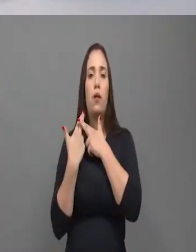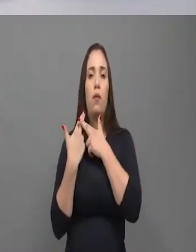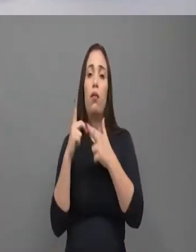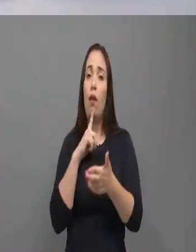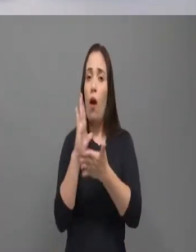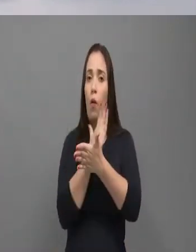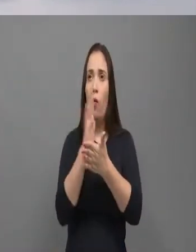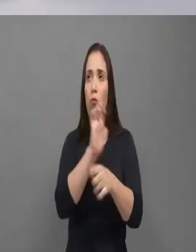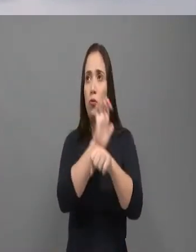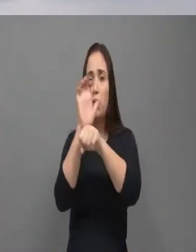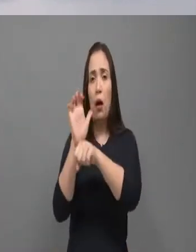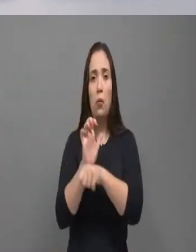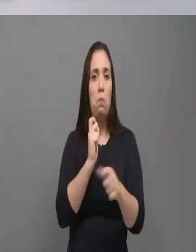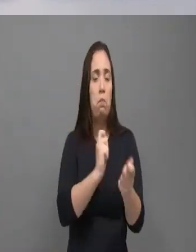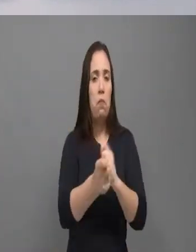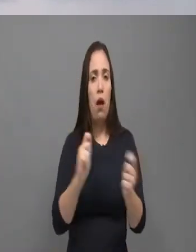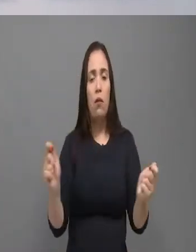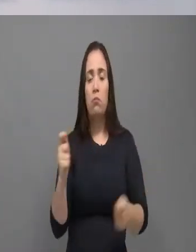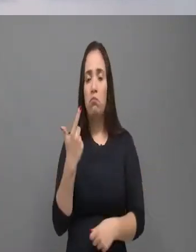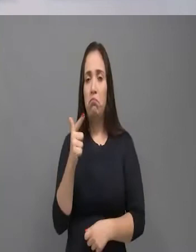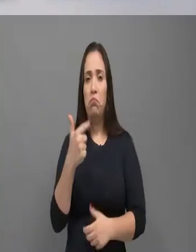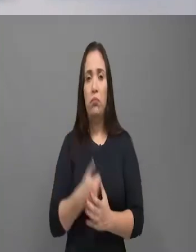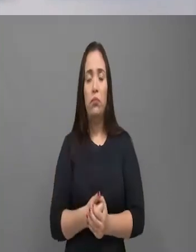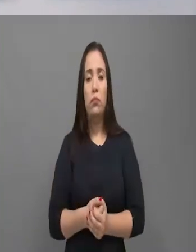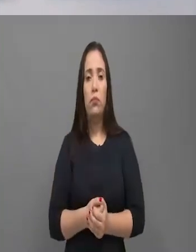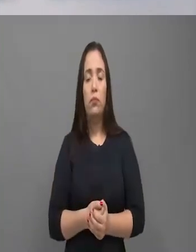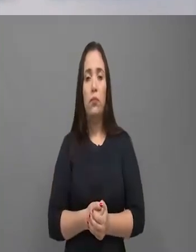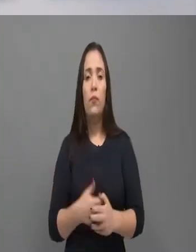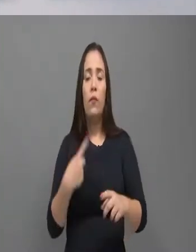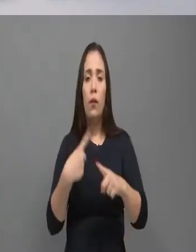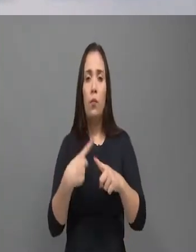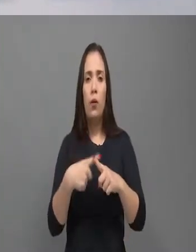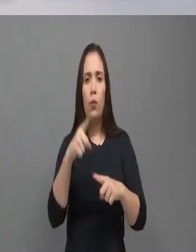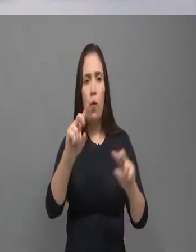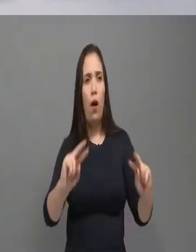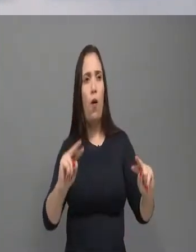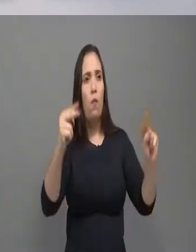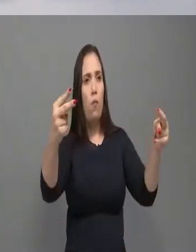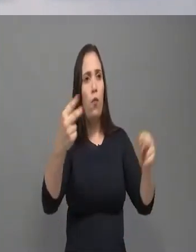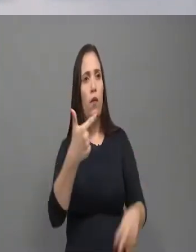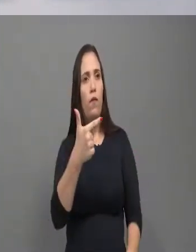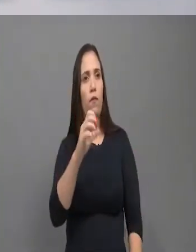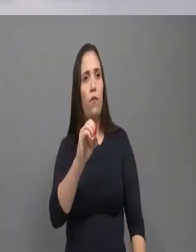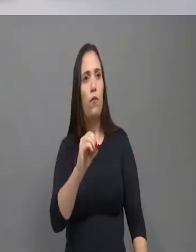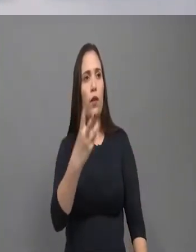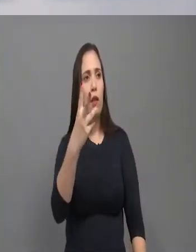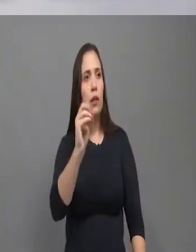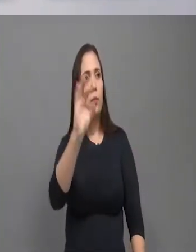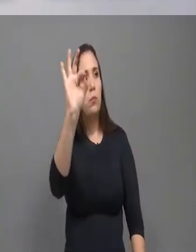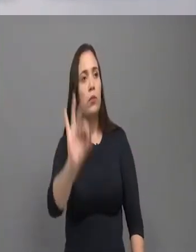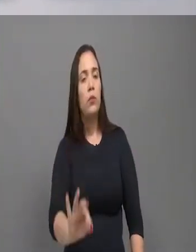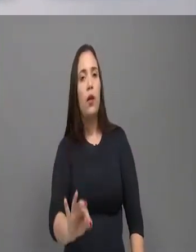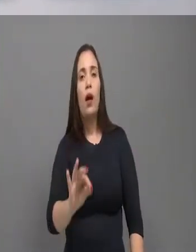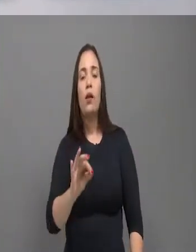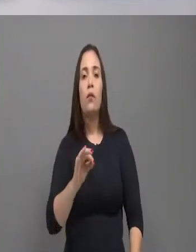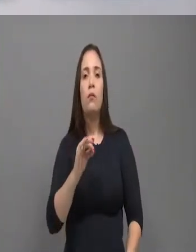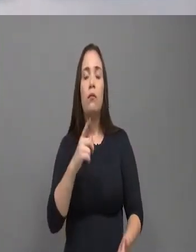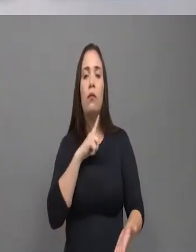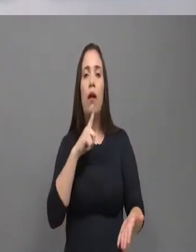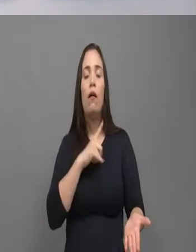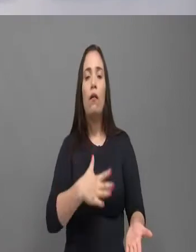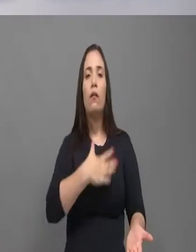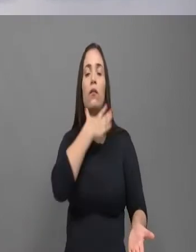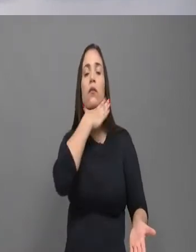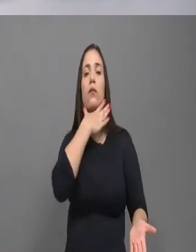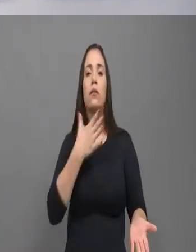Gugon Zagueta, que o servidor público recebia salário tendo que levar um papel e para ver se... Recebi, deputado,